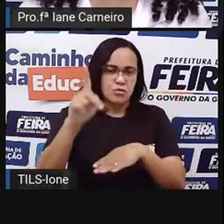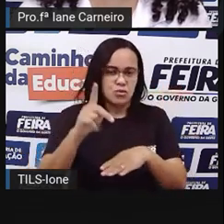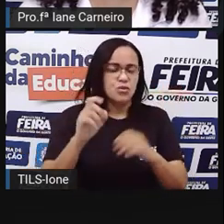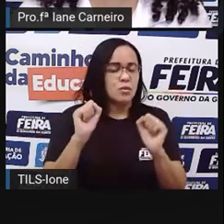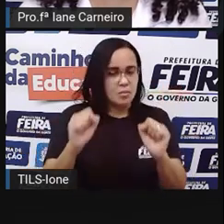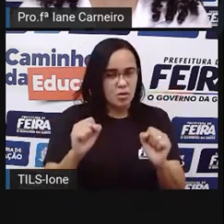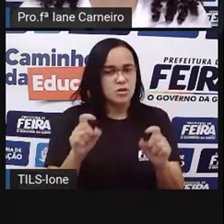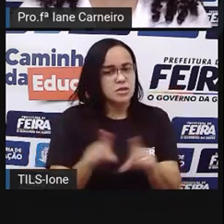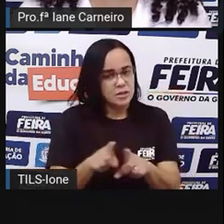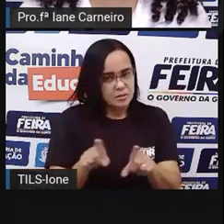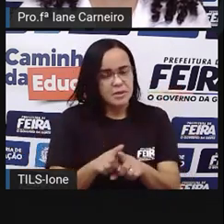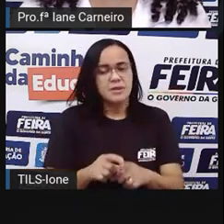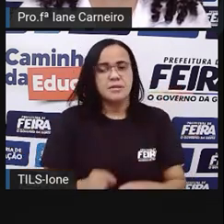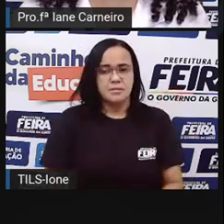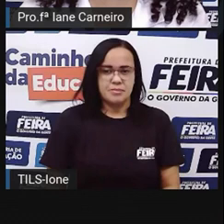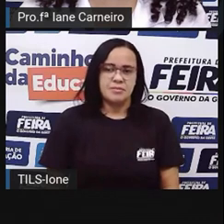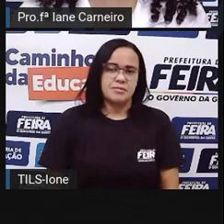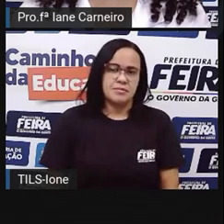Ian.